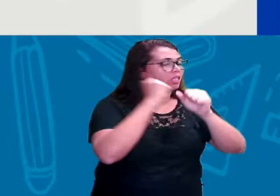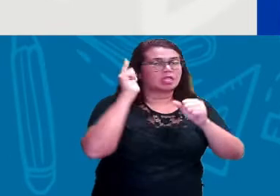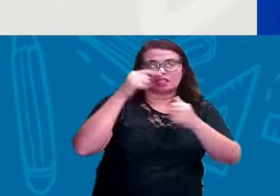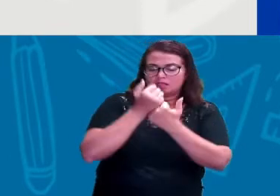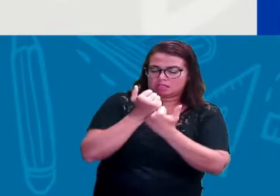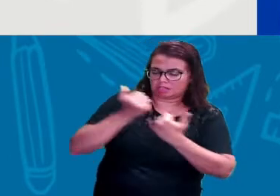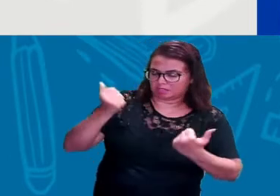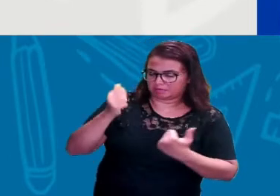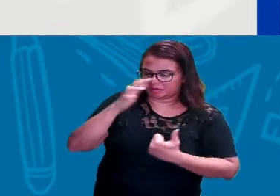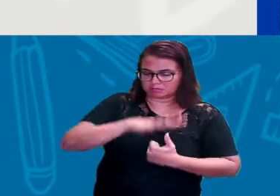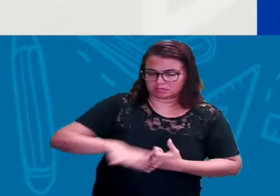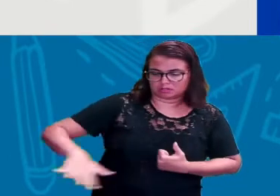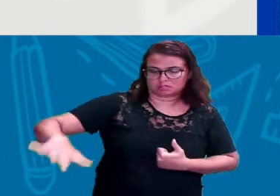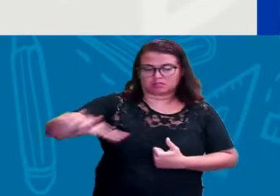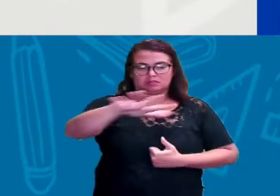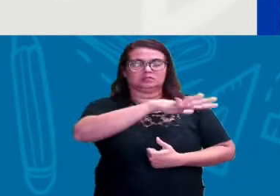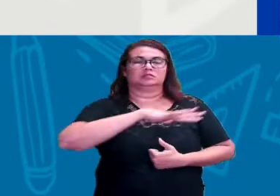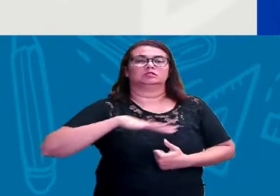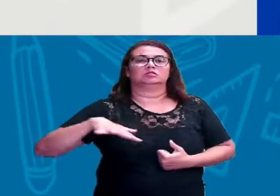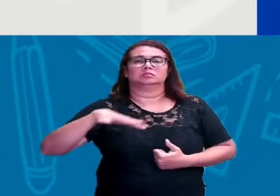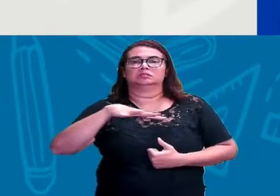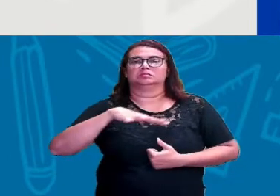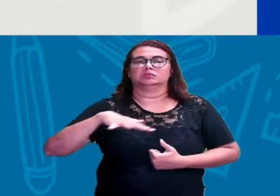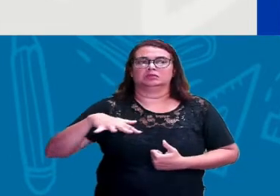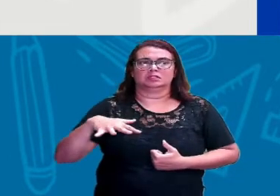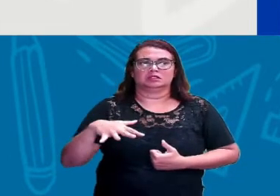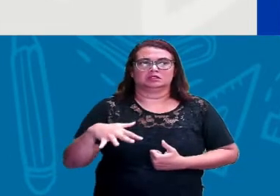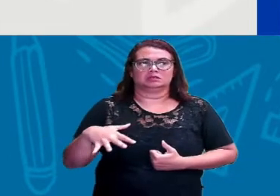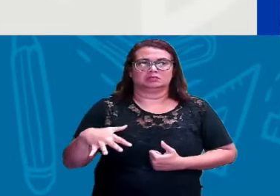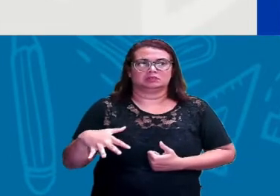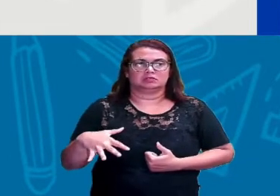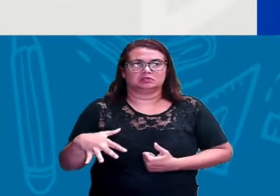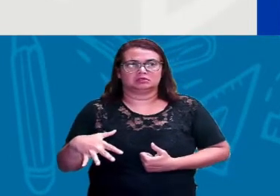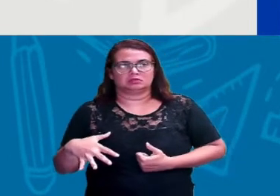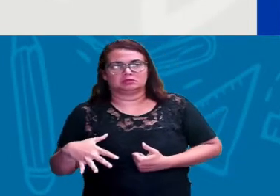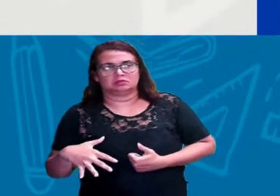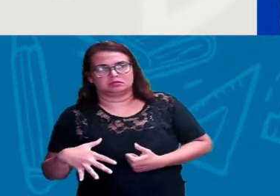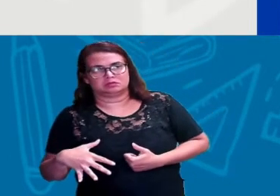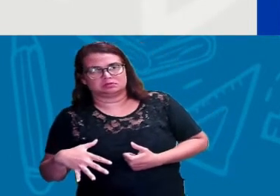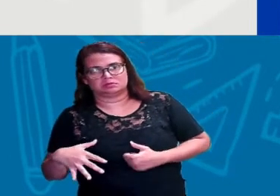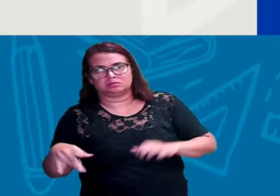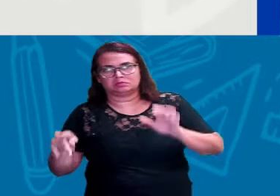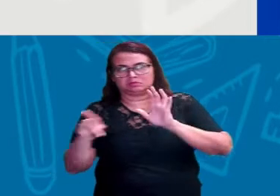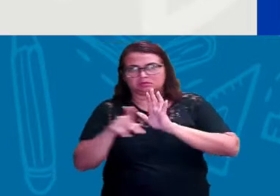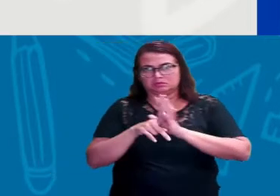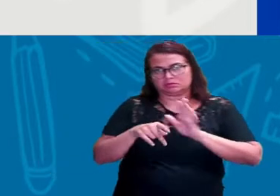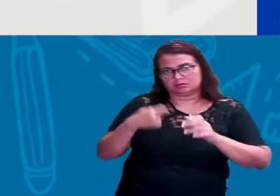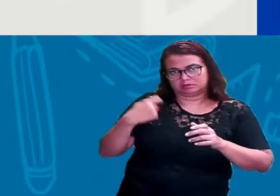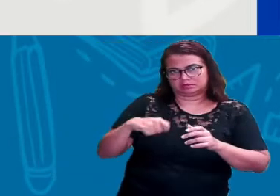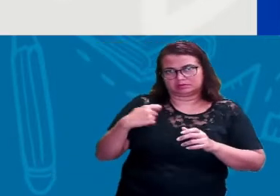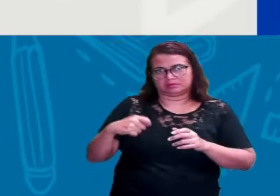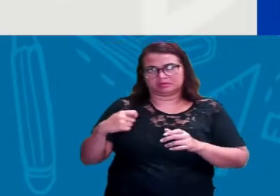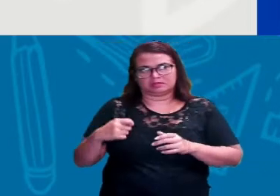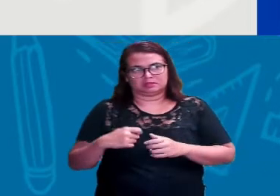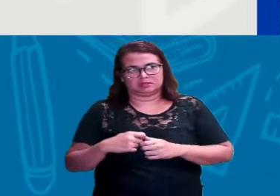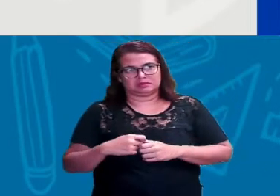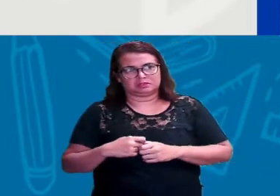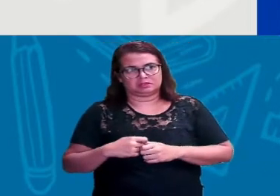espaço. A área que faz parte desse espaço, que